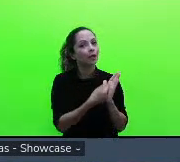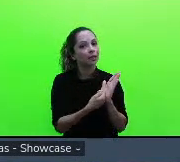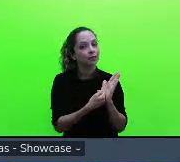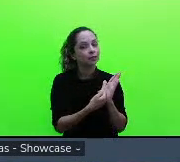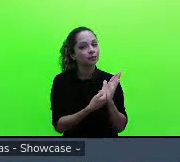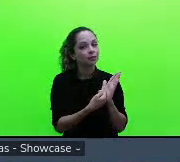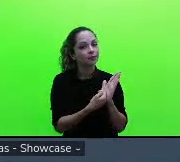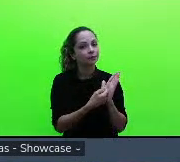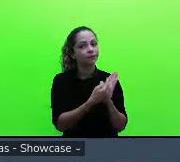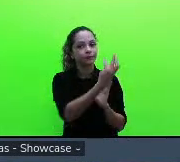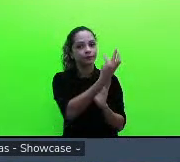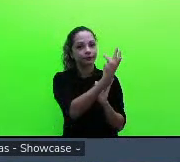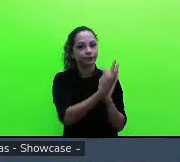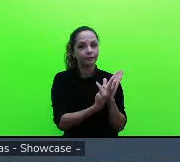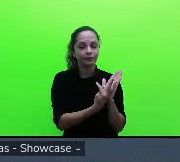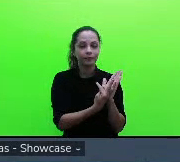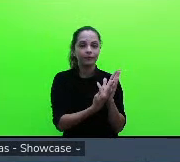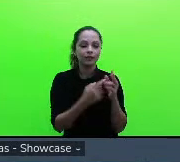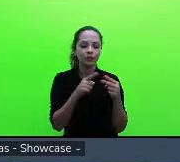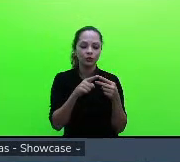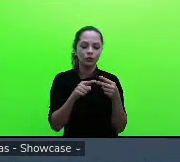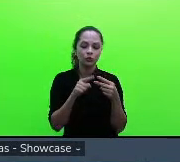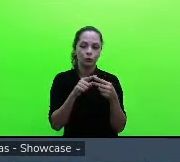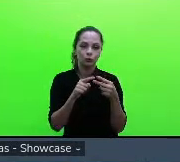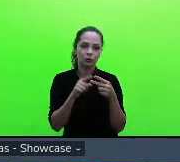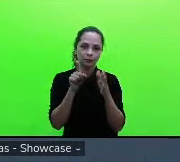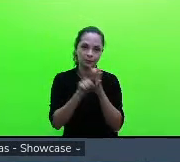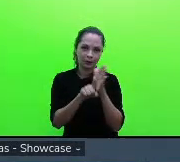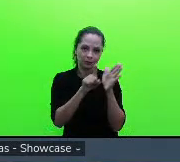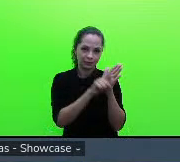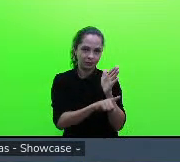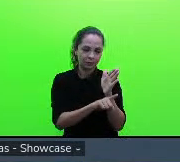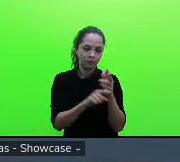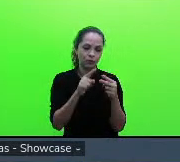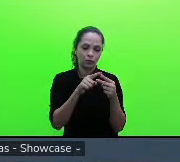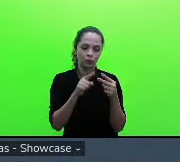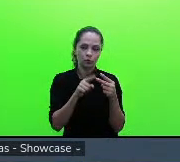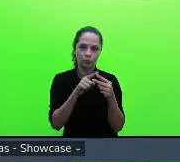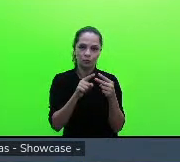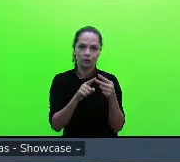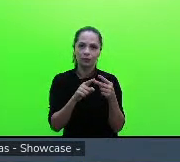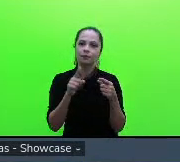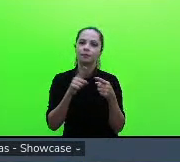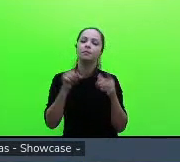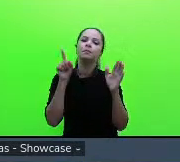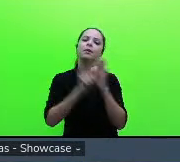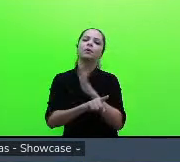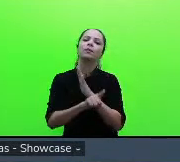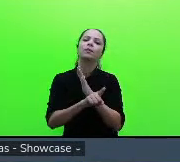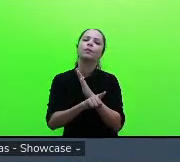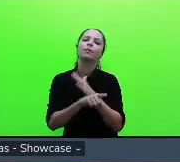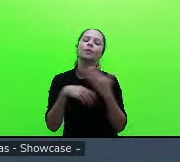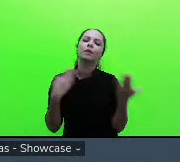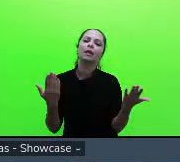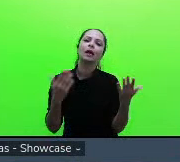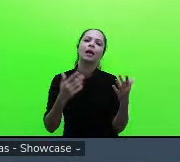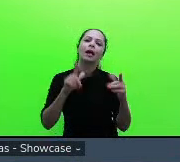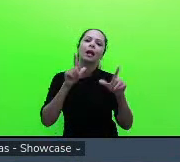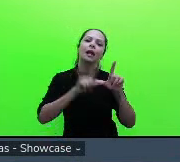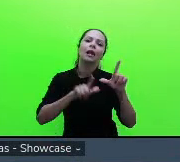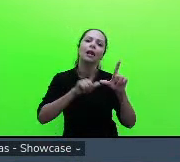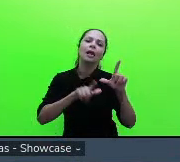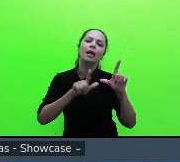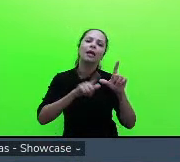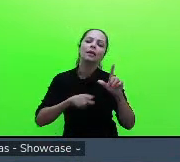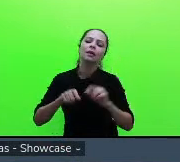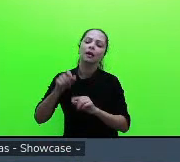perguntinhas né duas perguntinhas que era assim com qual letra começa a personagem